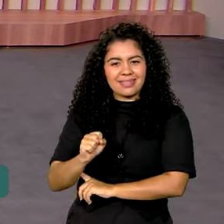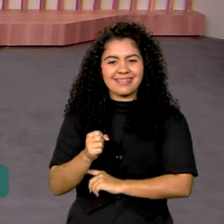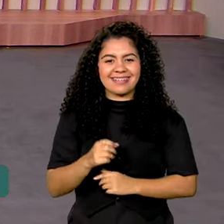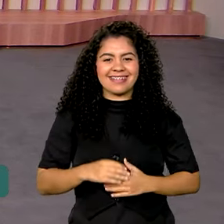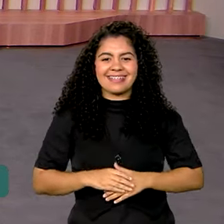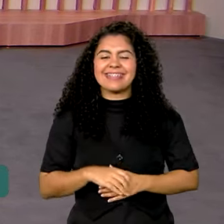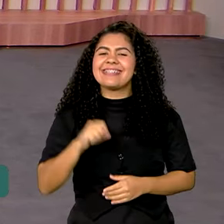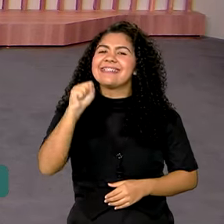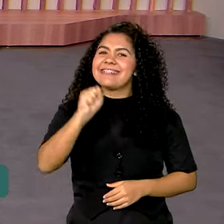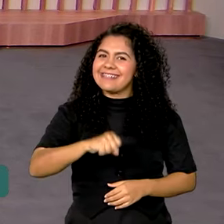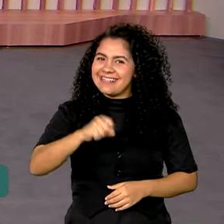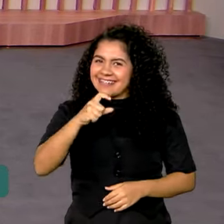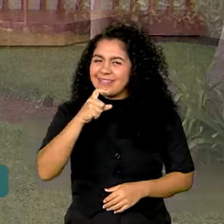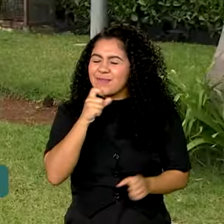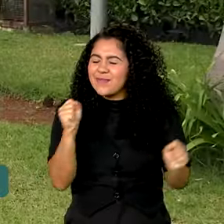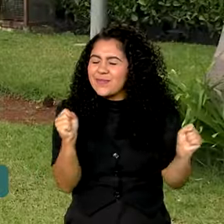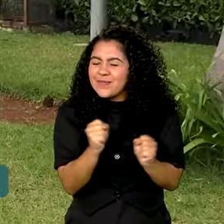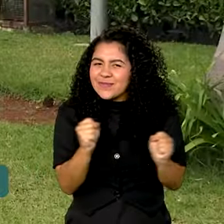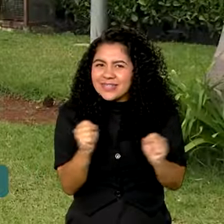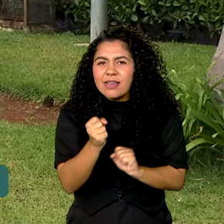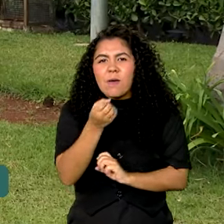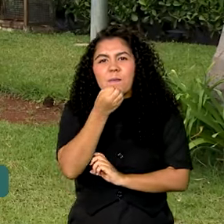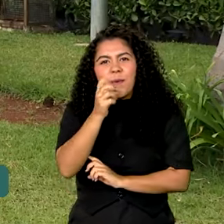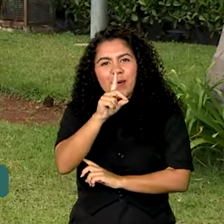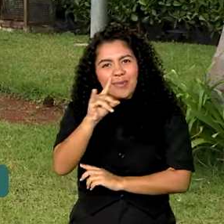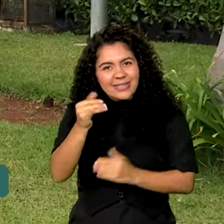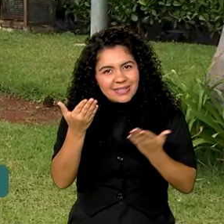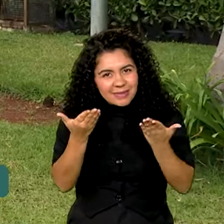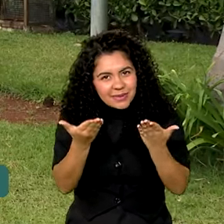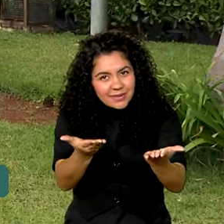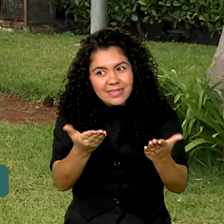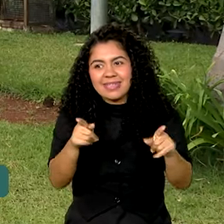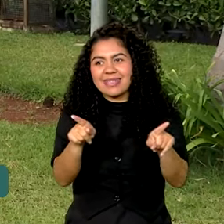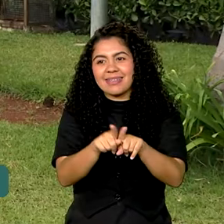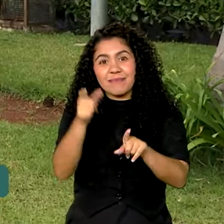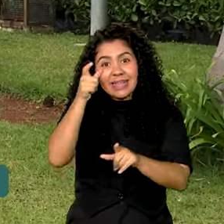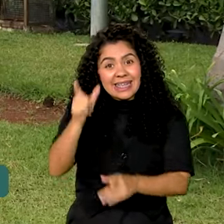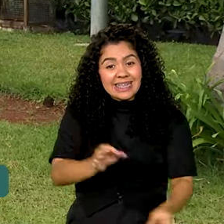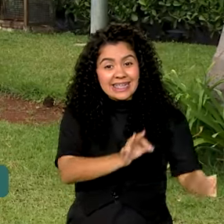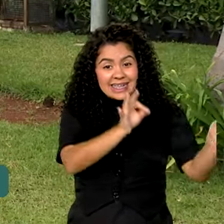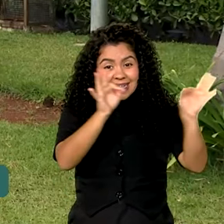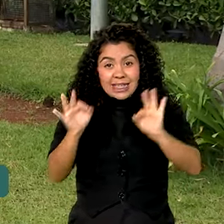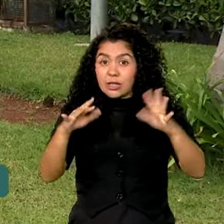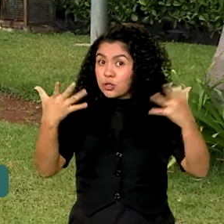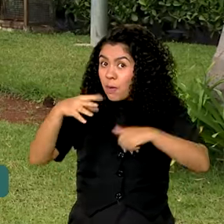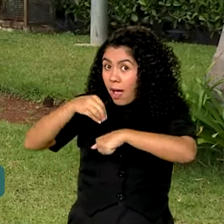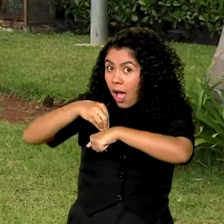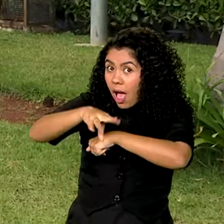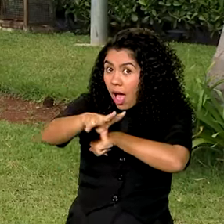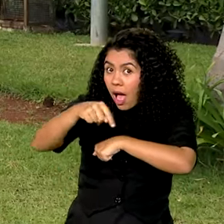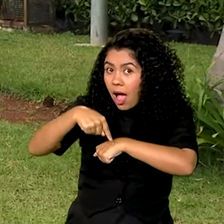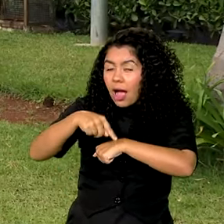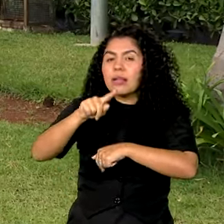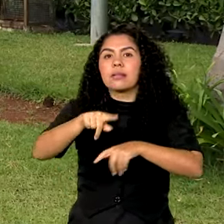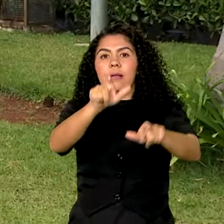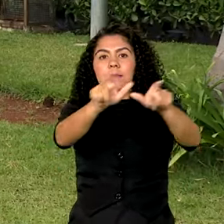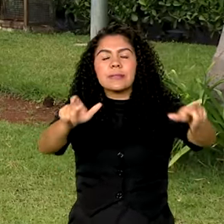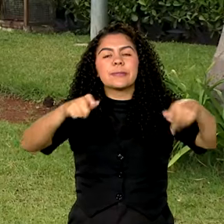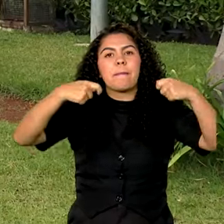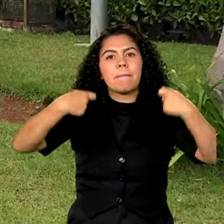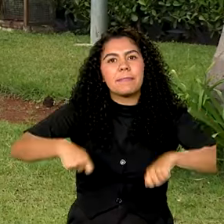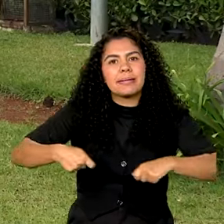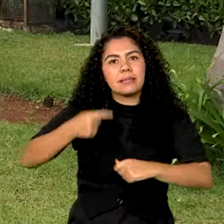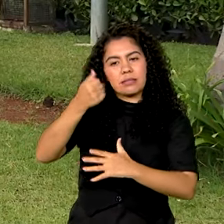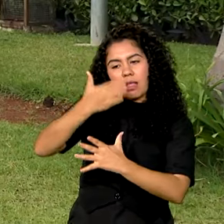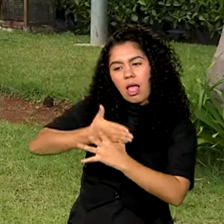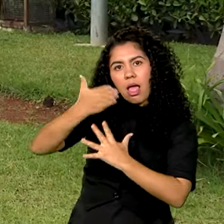Está friozinho, sim, Karine. Bom dia para você, bom dia a todos. Olha só, o recado é para quem precisa de financiamento